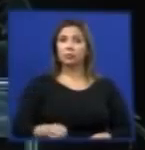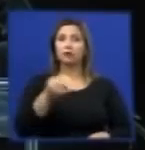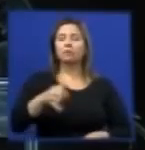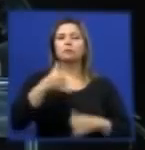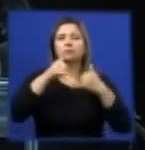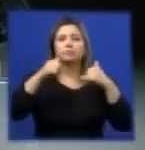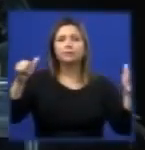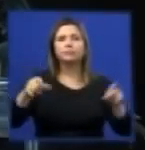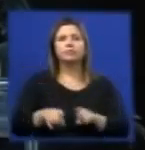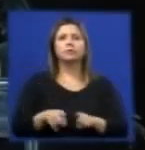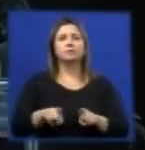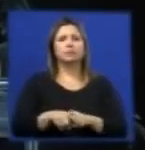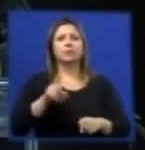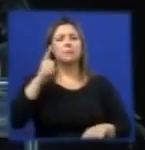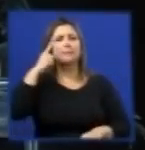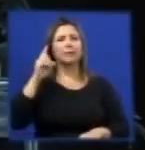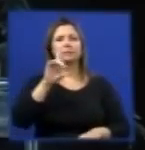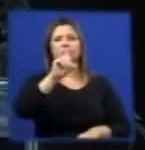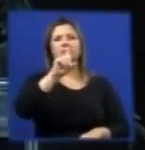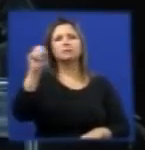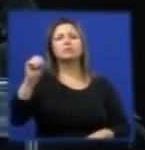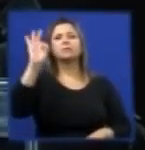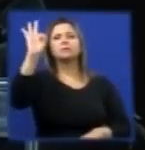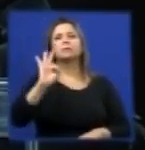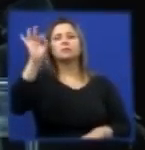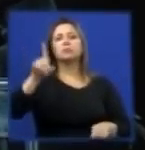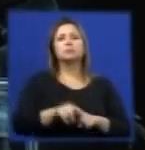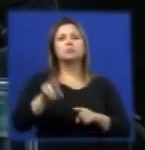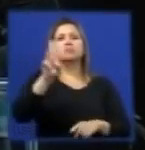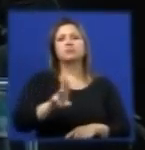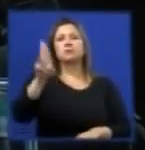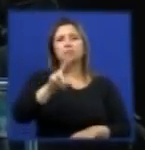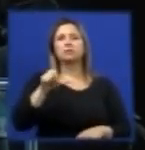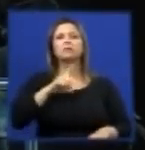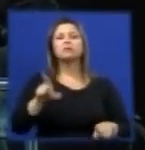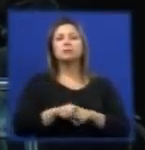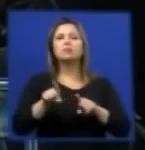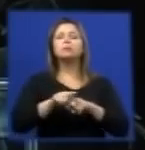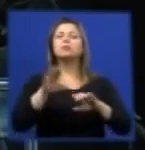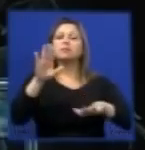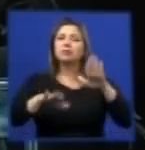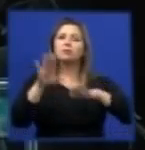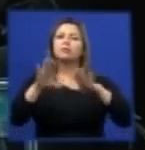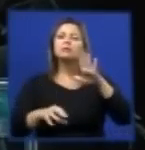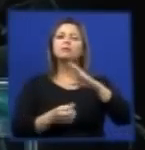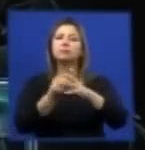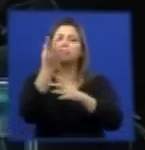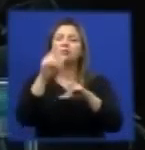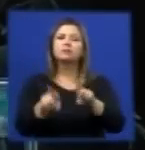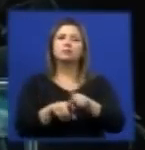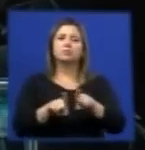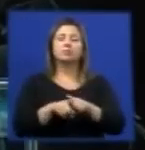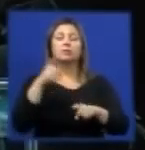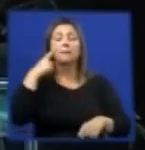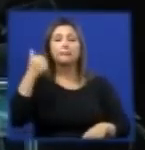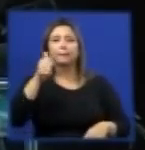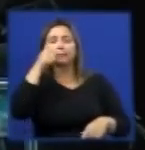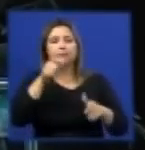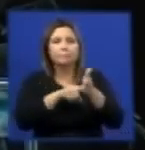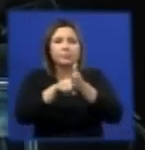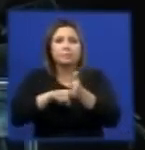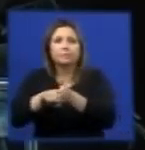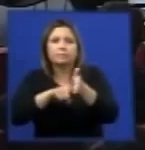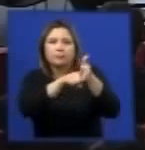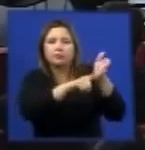energia e da matéria não é 100% eficiente, leva em conta as emissões. Nós podemos fazer uma análise de todo o